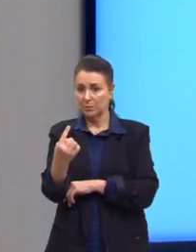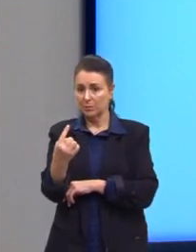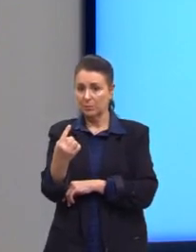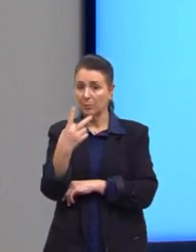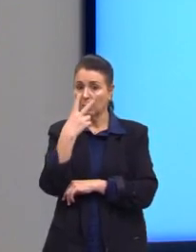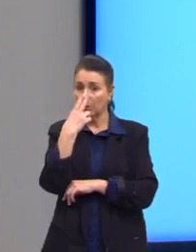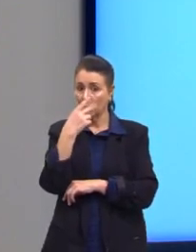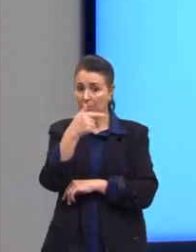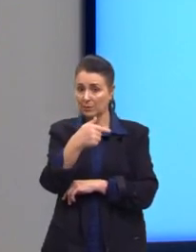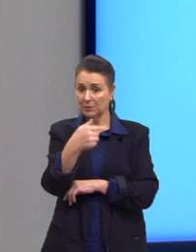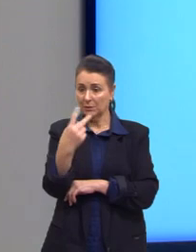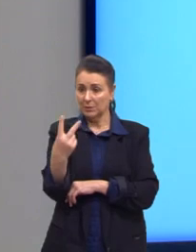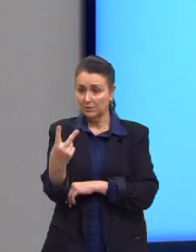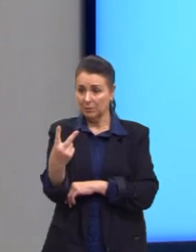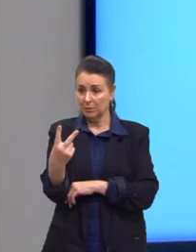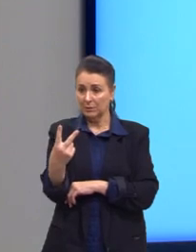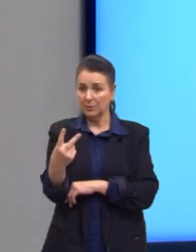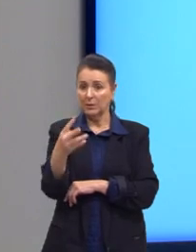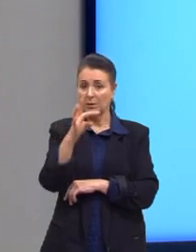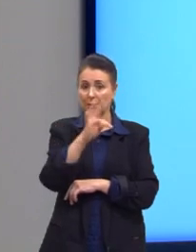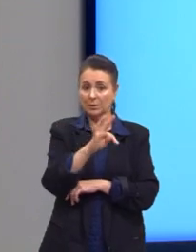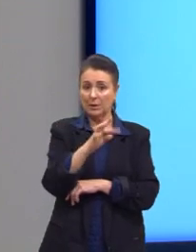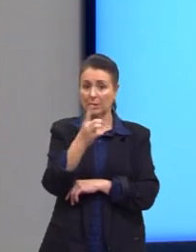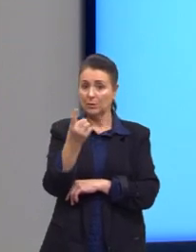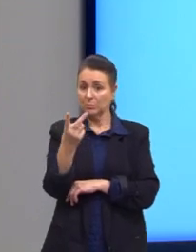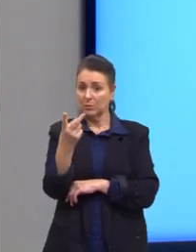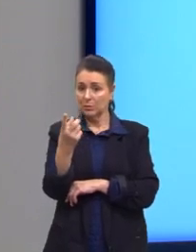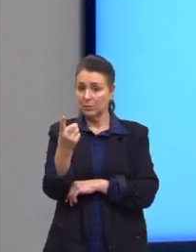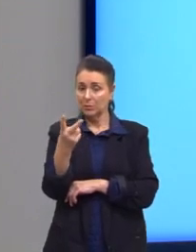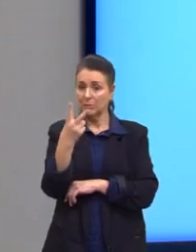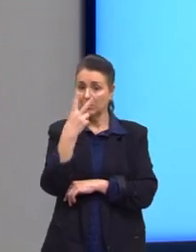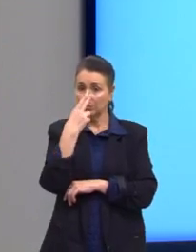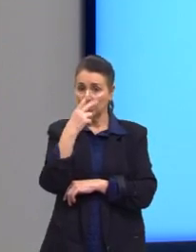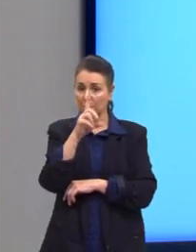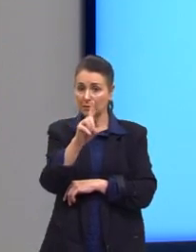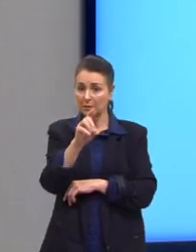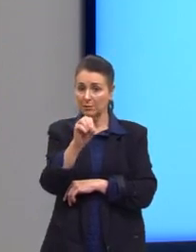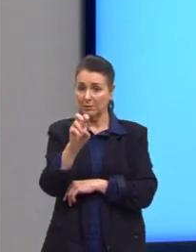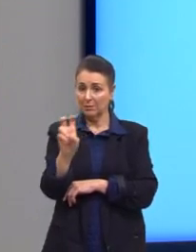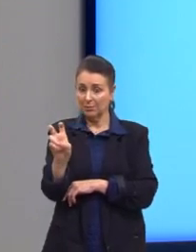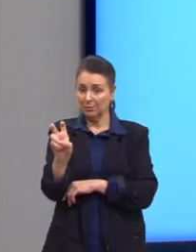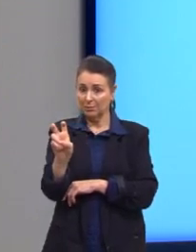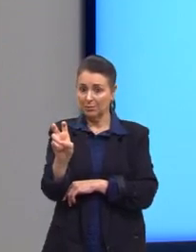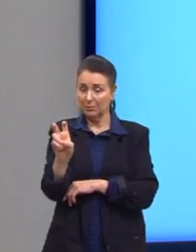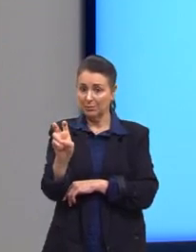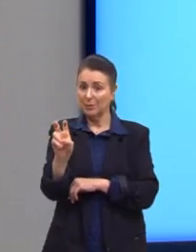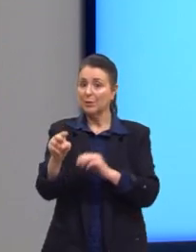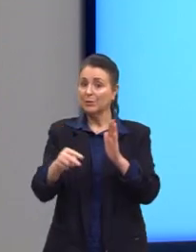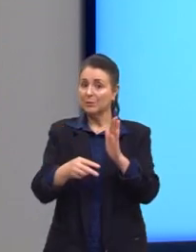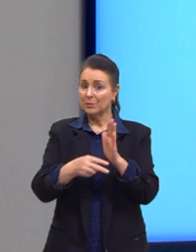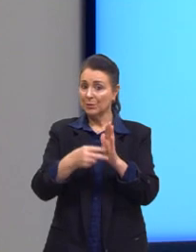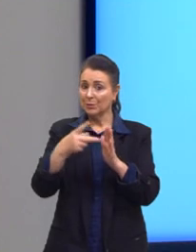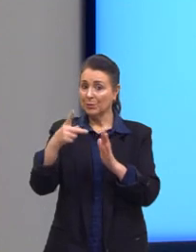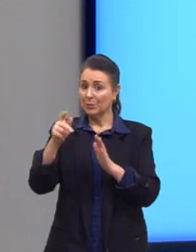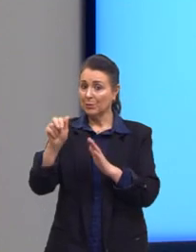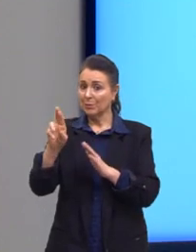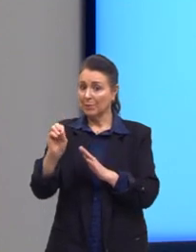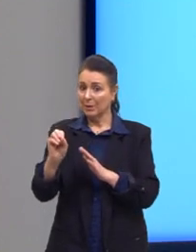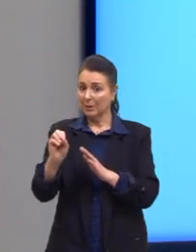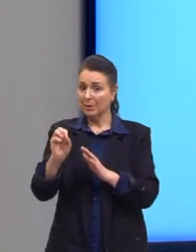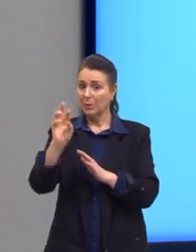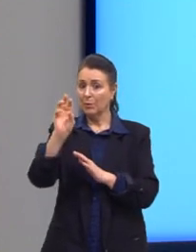72, assim como t de 12 é igual a 105 para o segundo par ordenado que nós tínhamos.